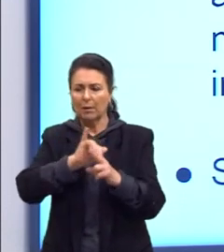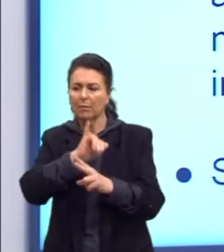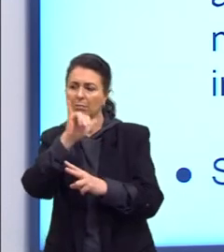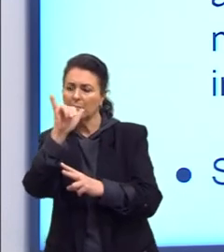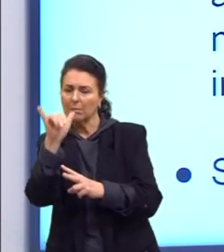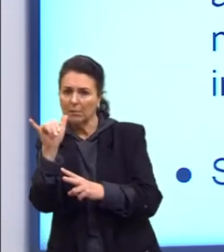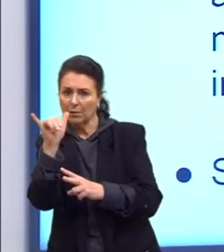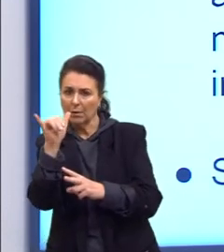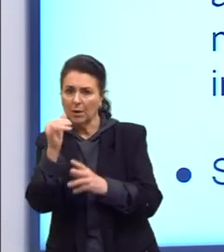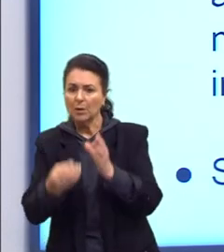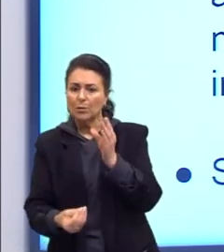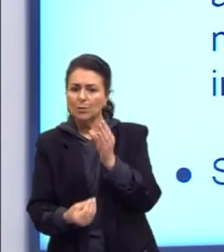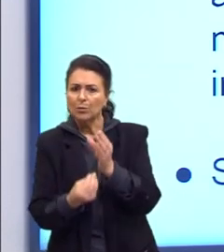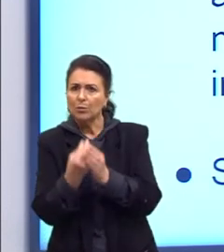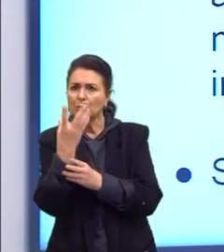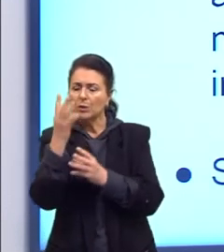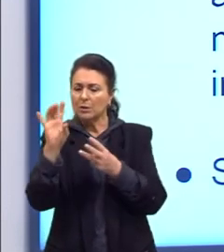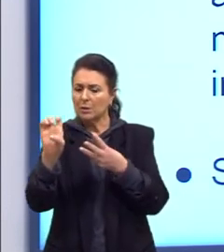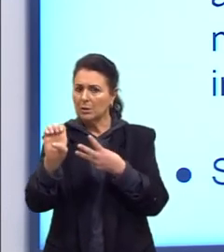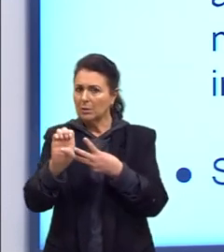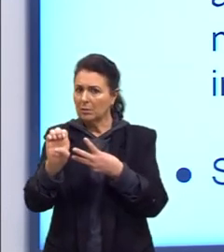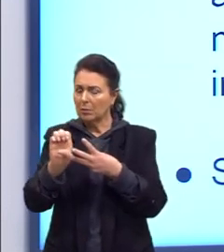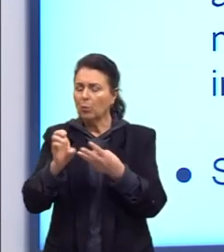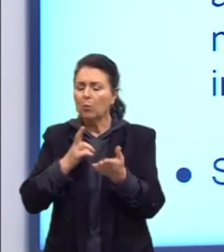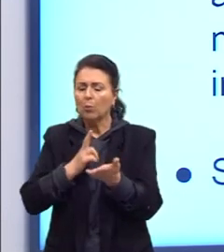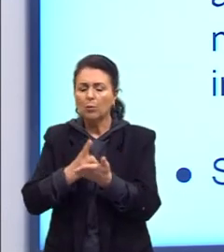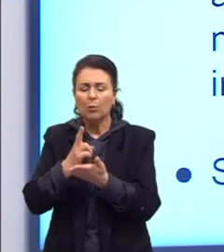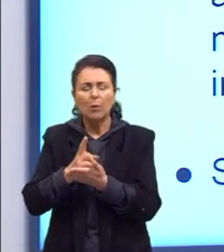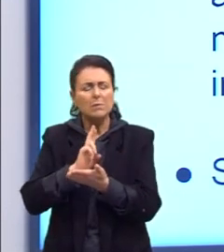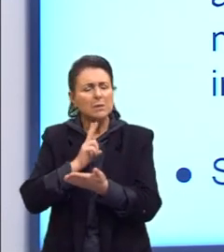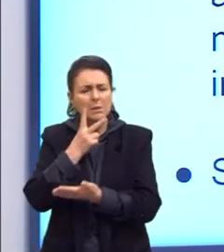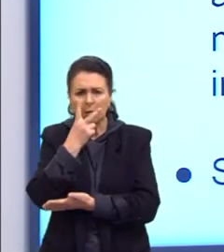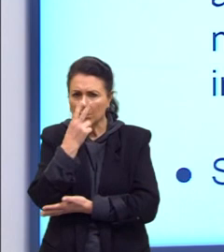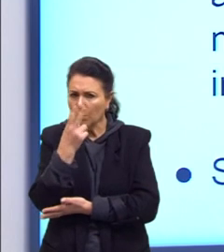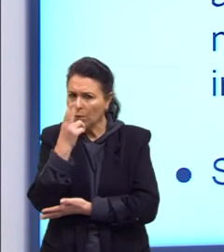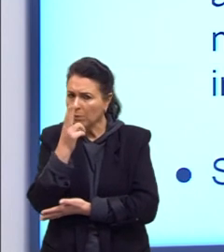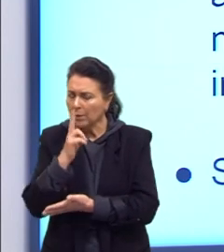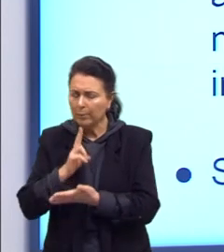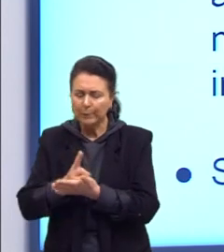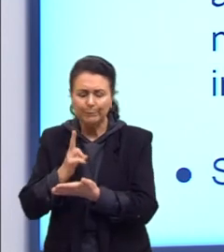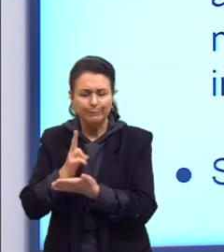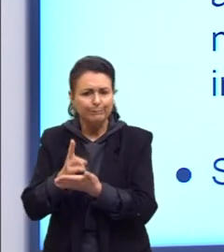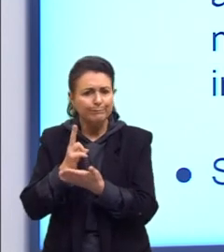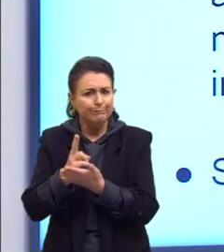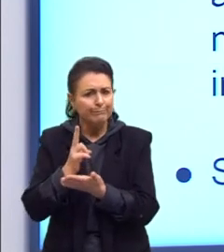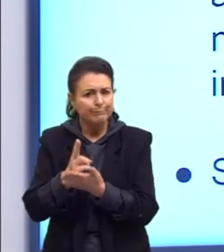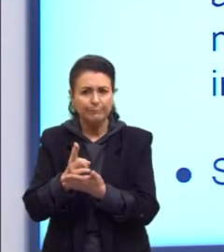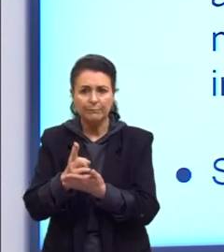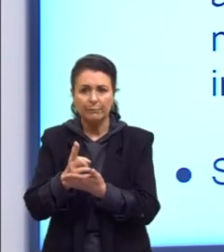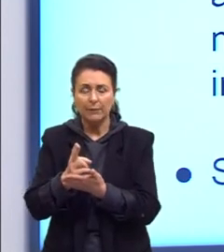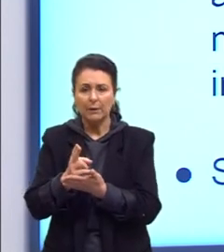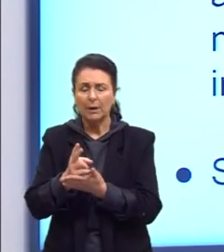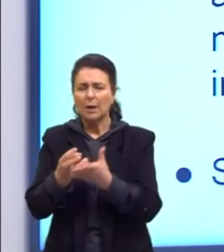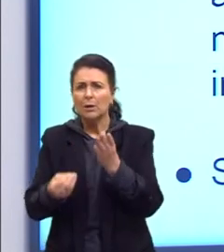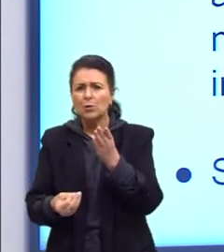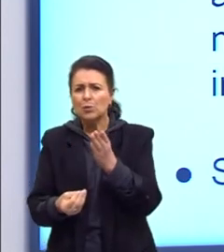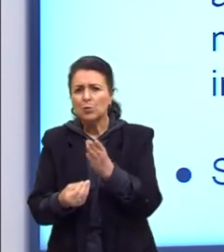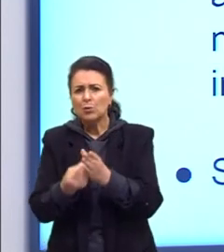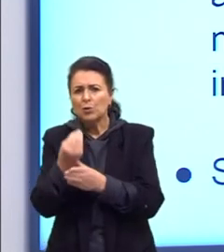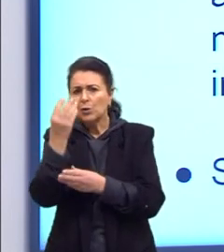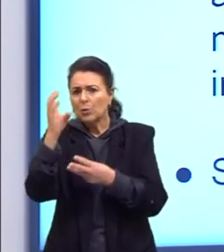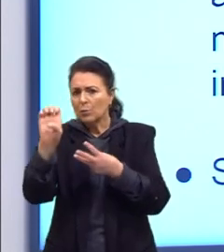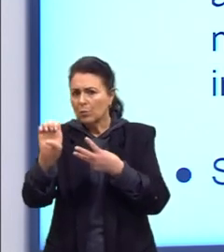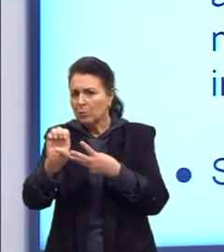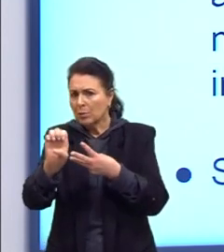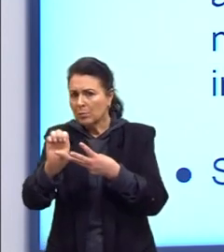vez surgidas, mantiveram-se inalteradas também ao longo do tempo. Aí surgiu uma espécie,